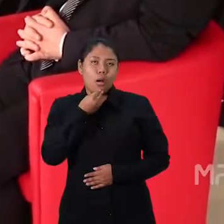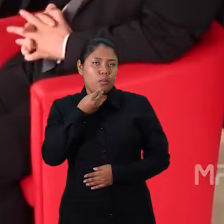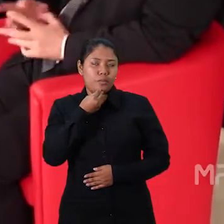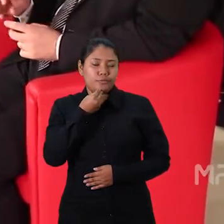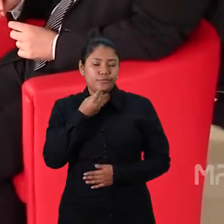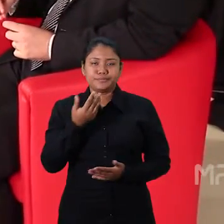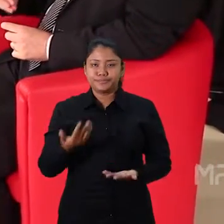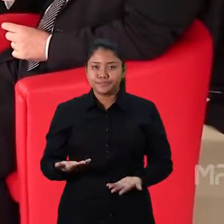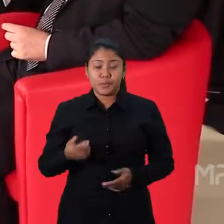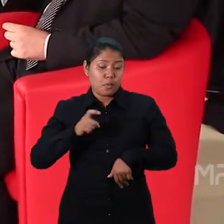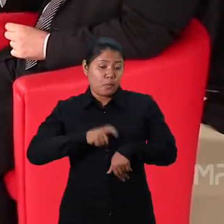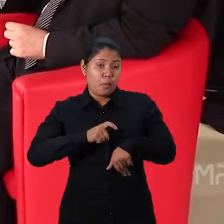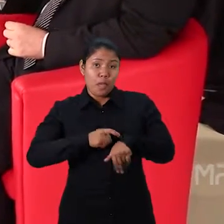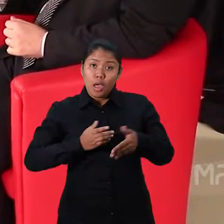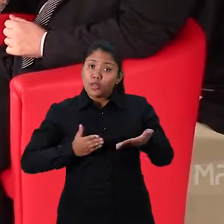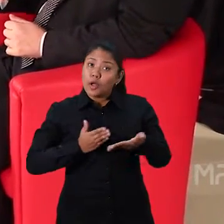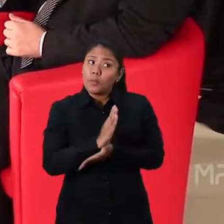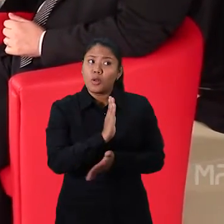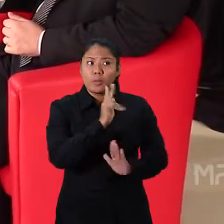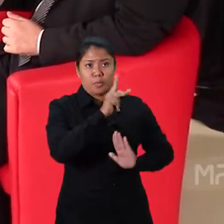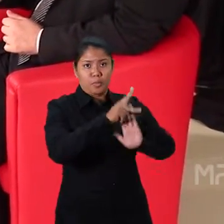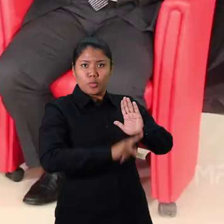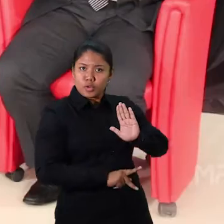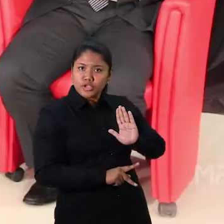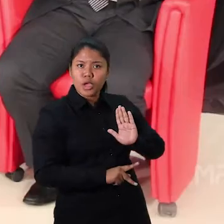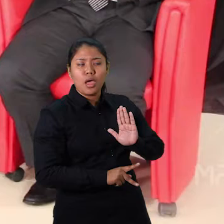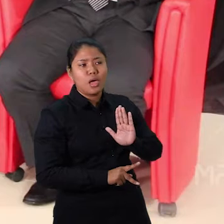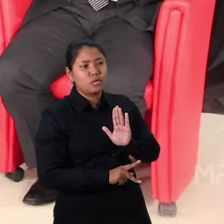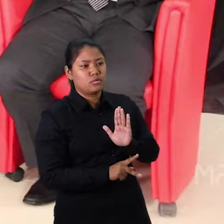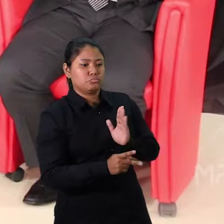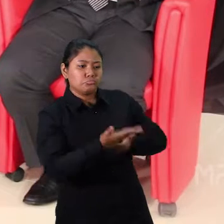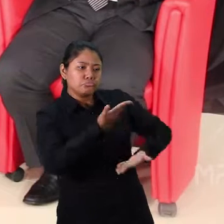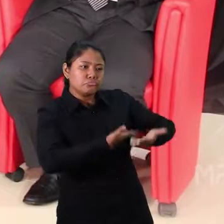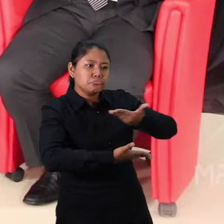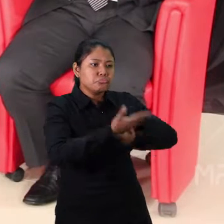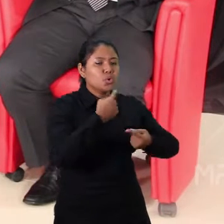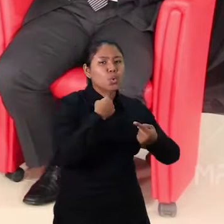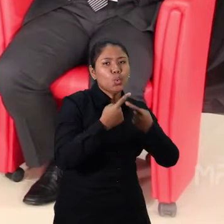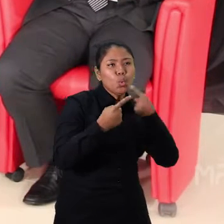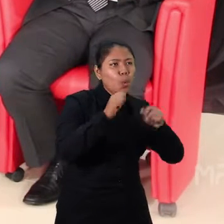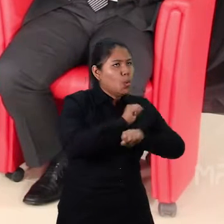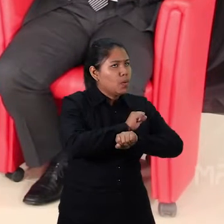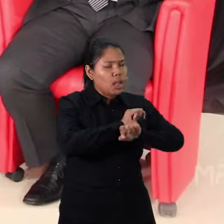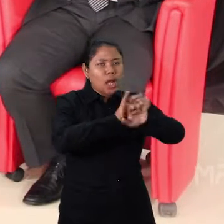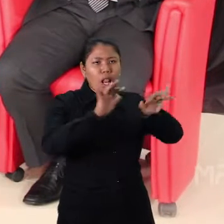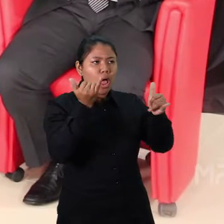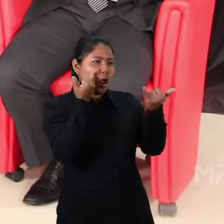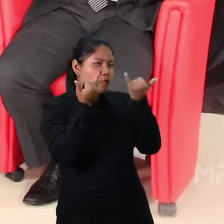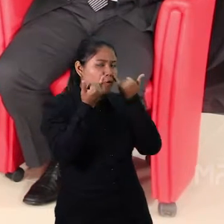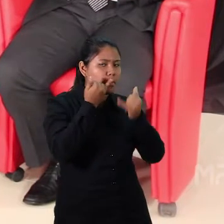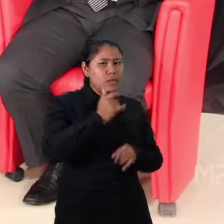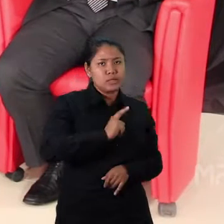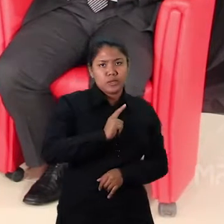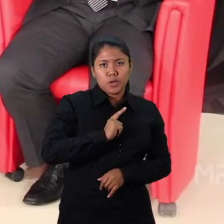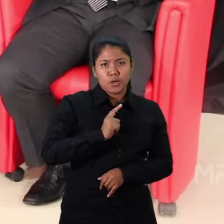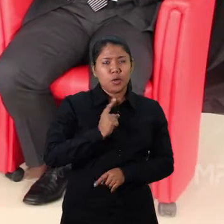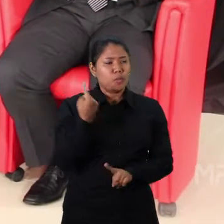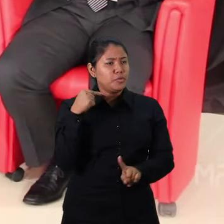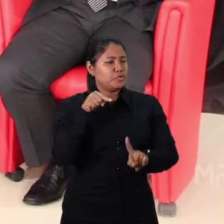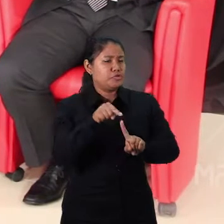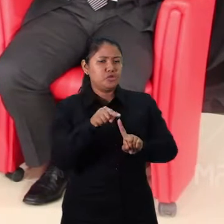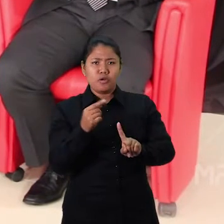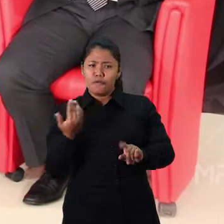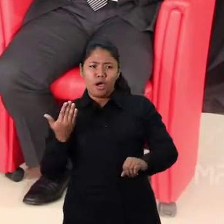de... Bom, no momento que se aprova o projeto, se tira todas as dúvidas. E claro que o nosso objetivo é sempre colaborar, ajudar,